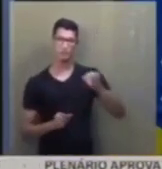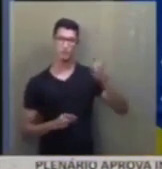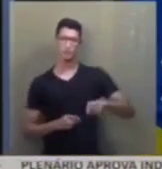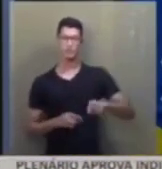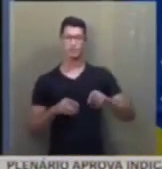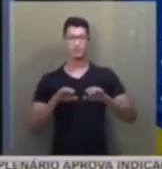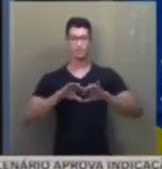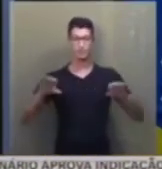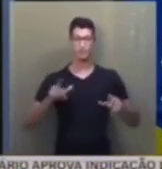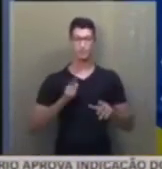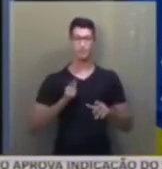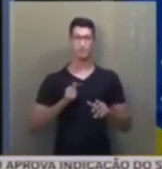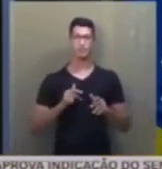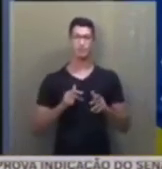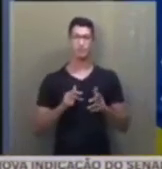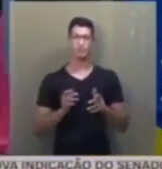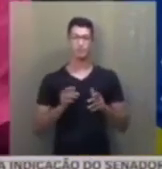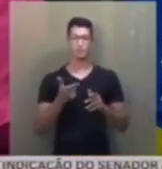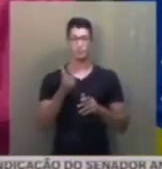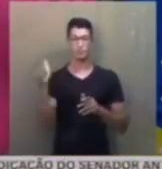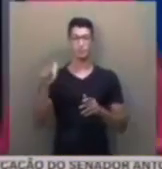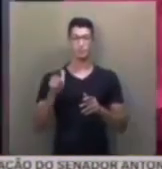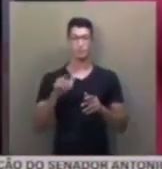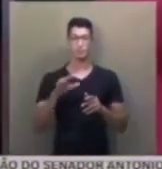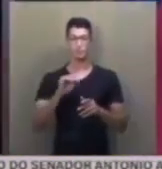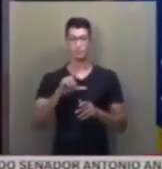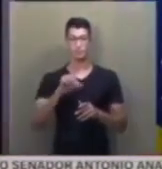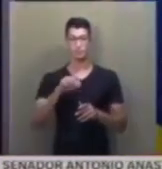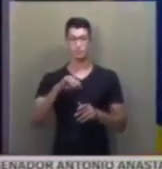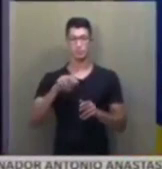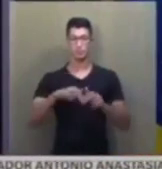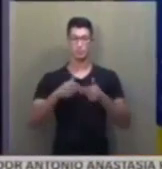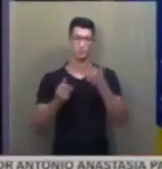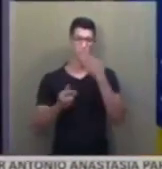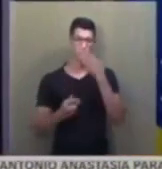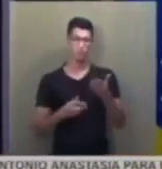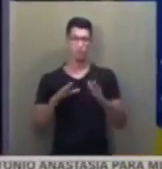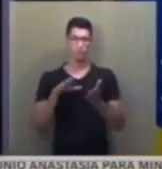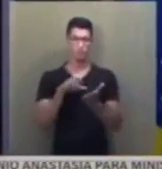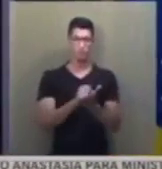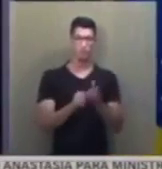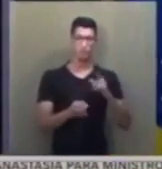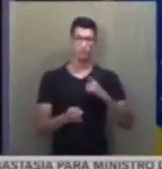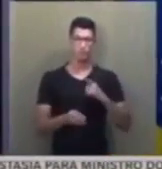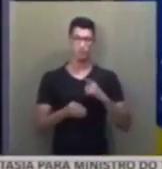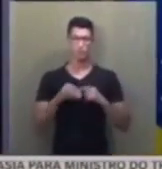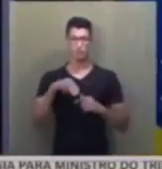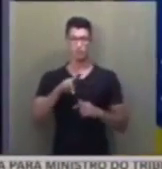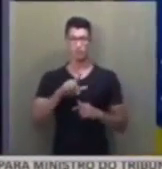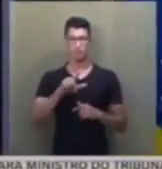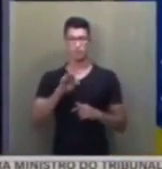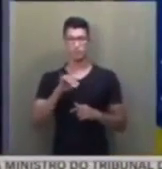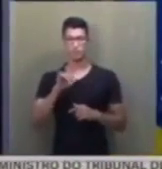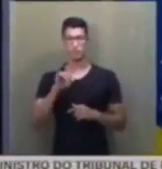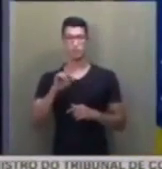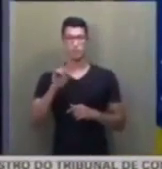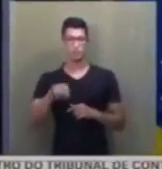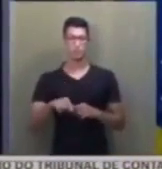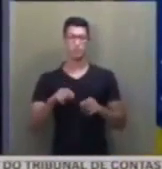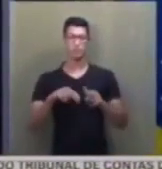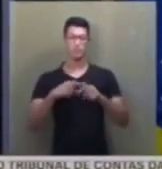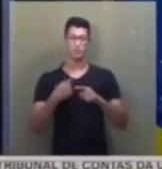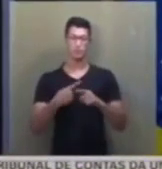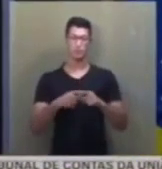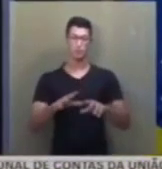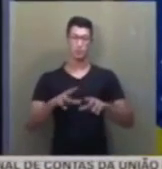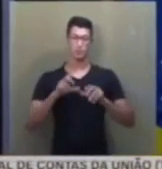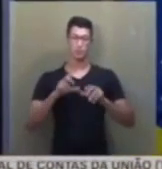distinguiu das demais colônias por sua forma de colonização multiétnica. Isto porque